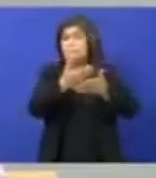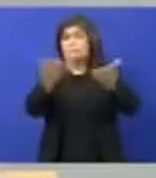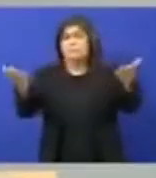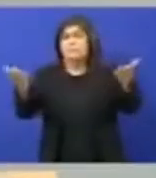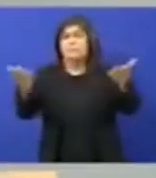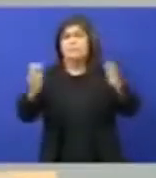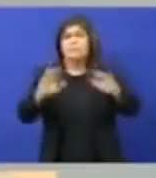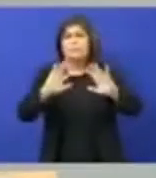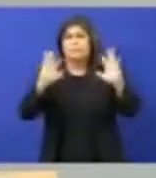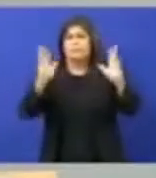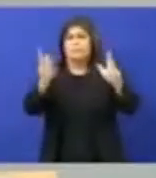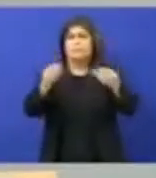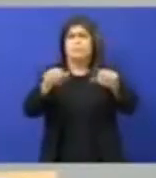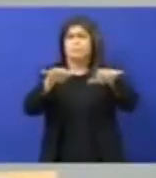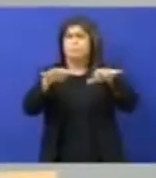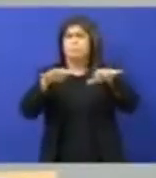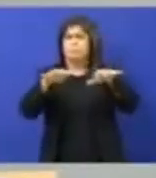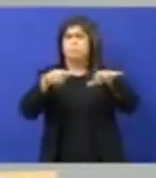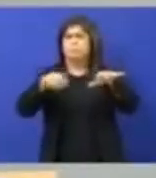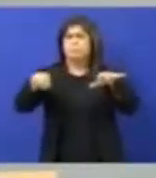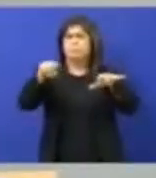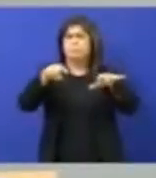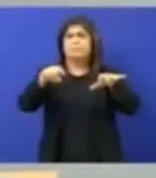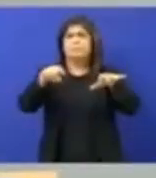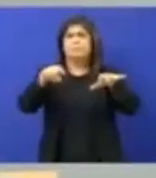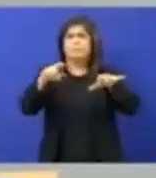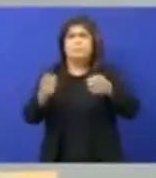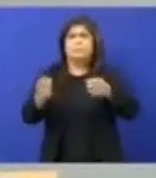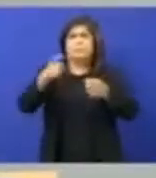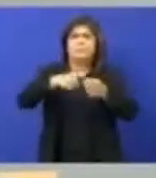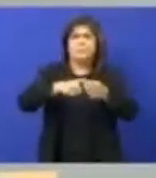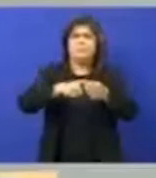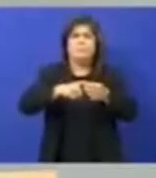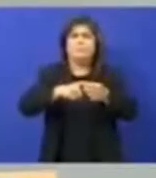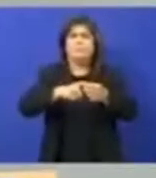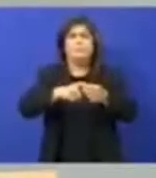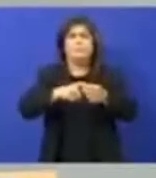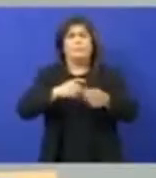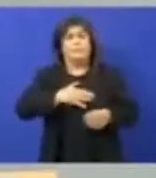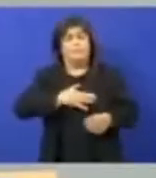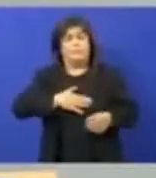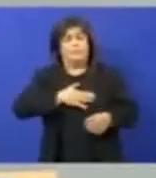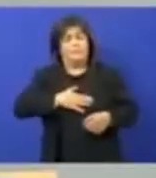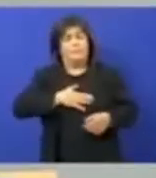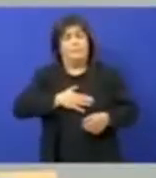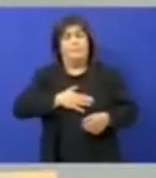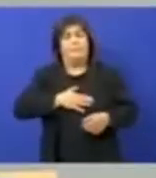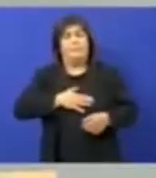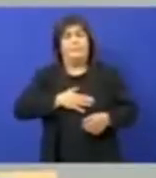É uma satisfação poder estar aqui retornando e aqui na tribuna,